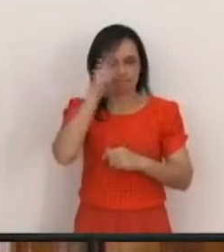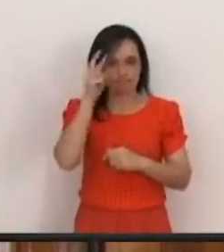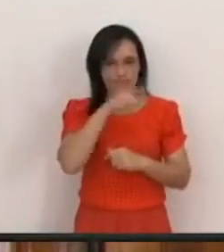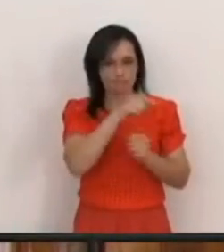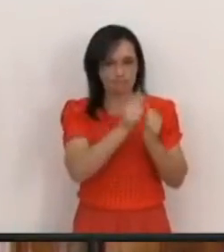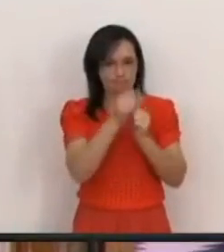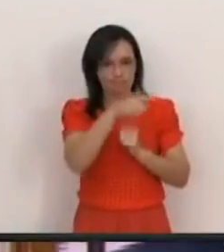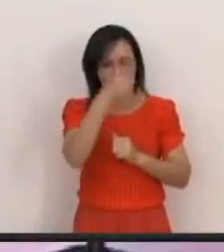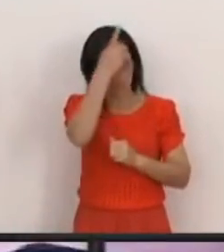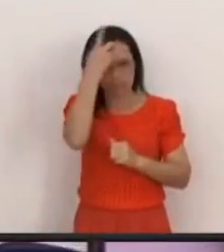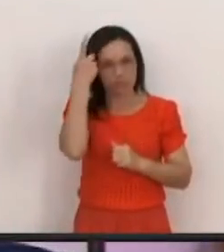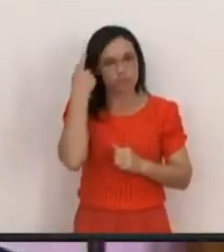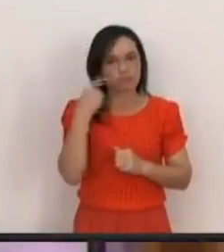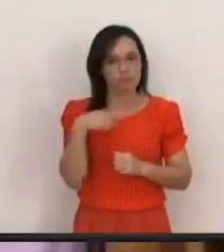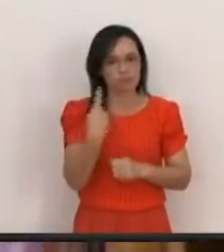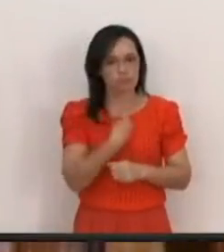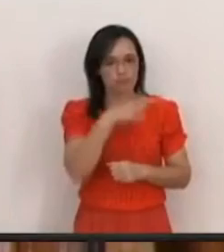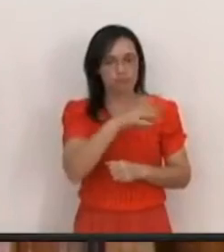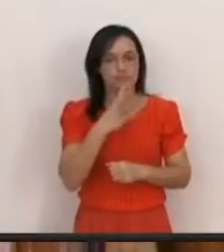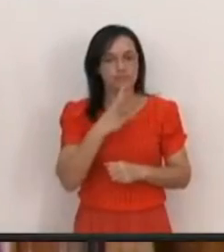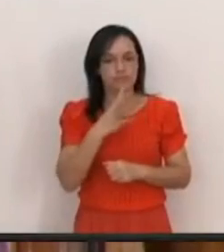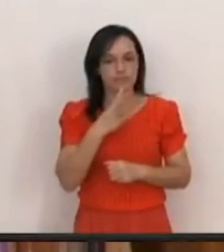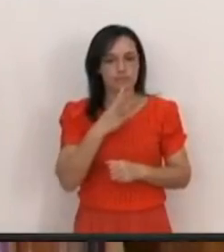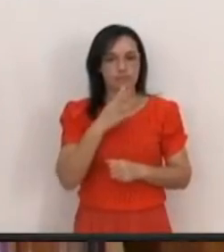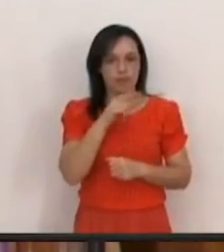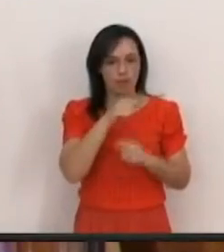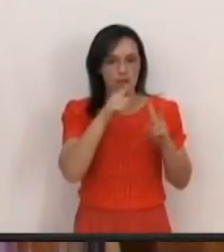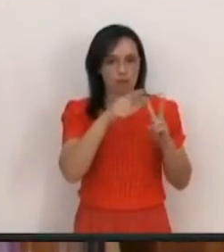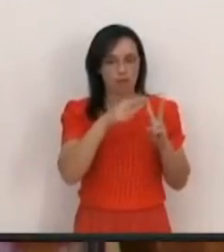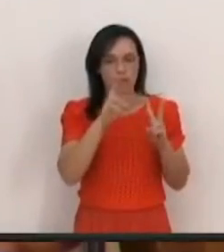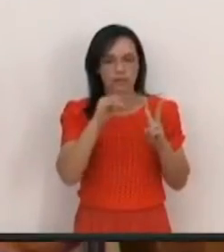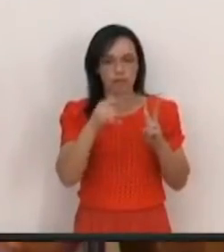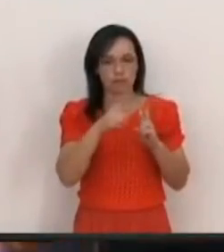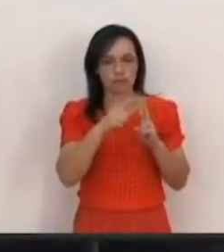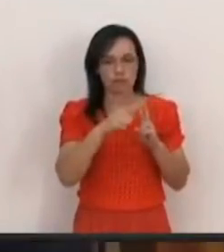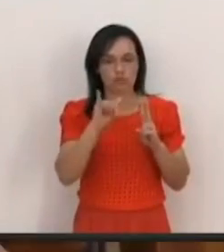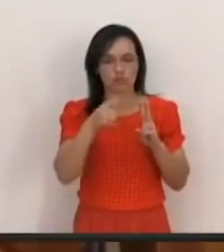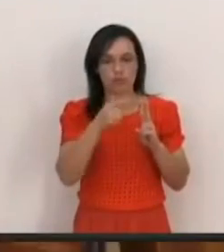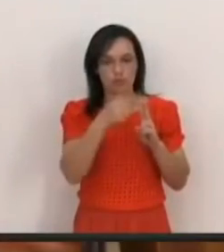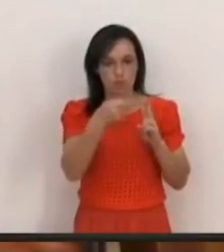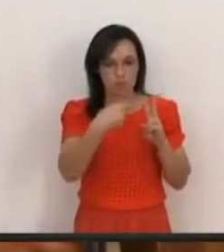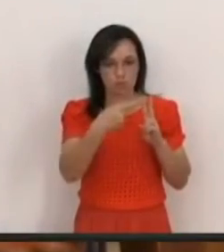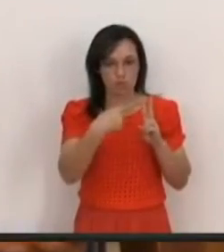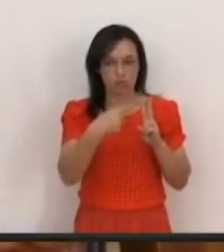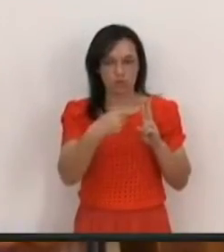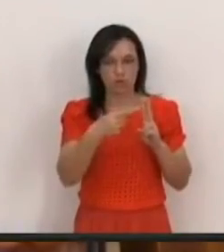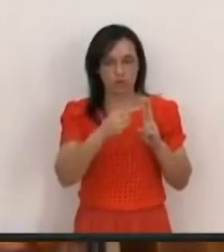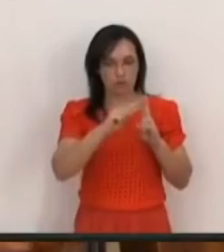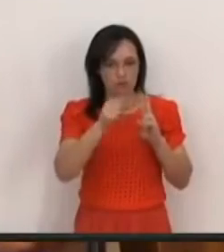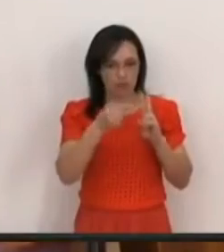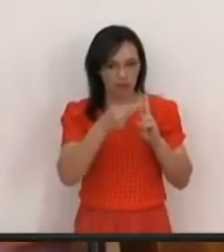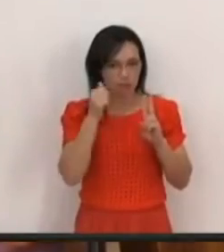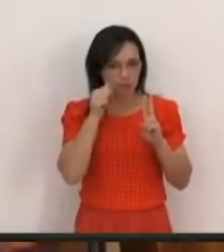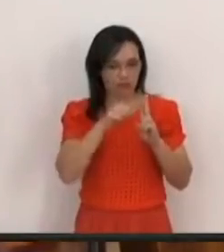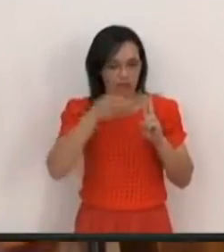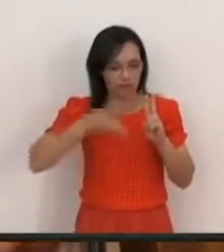Então a gente conheceu O Rodrigo E a Jéssica Eles estavam Grávidos A gente viu O Benjamim nascer Estamos vendo O